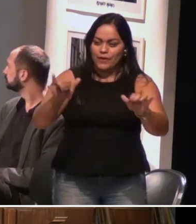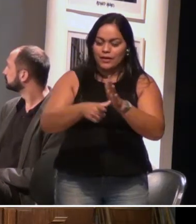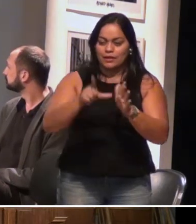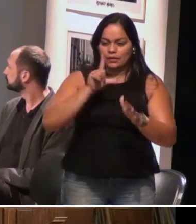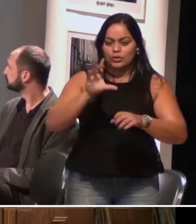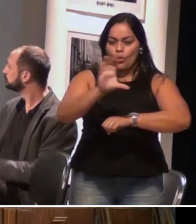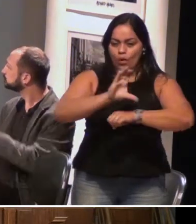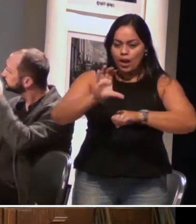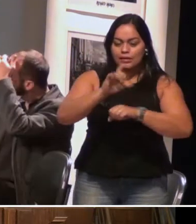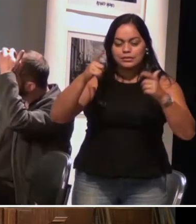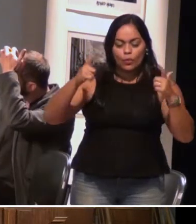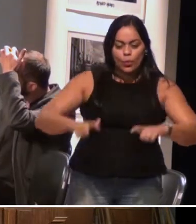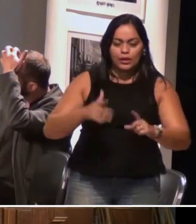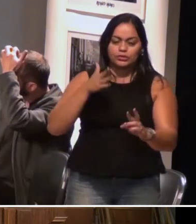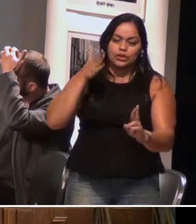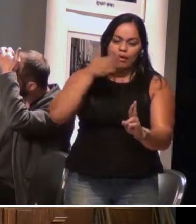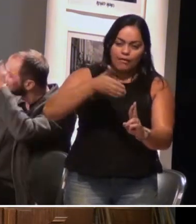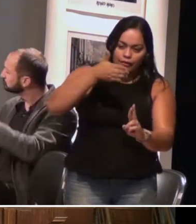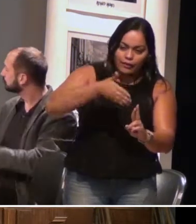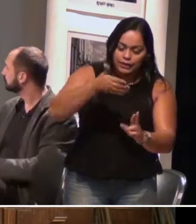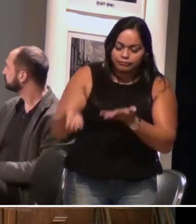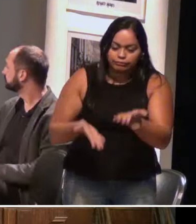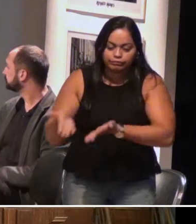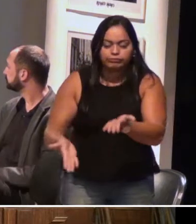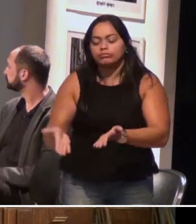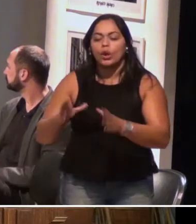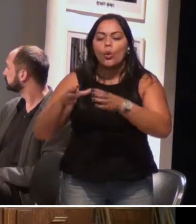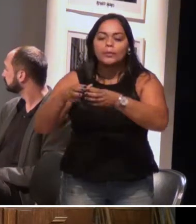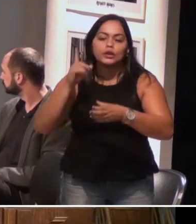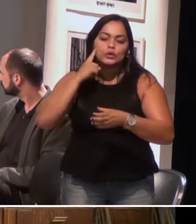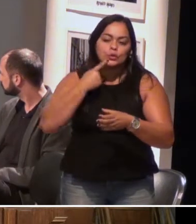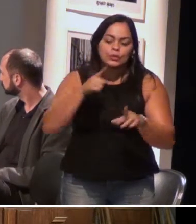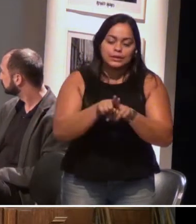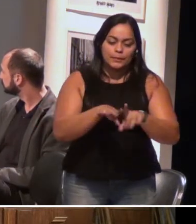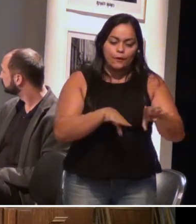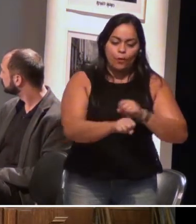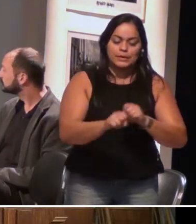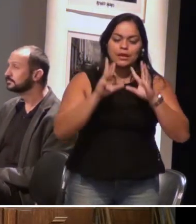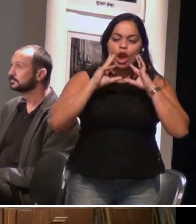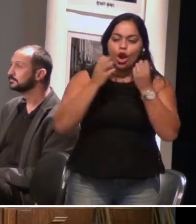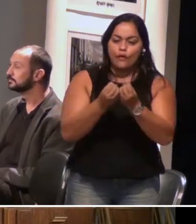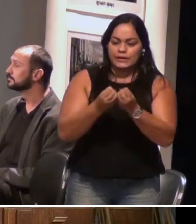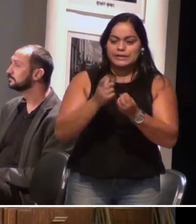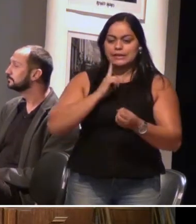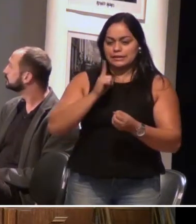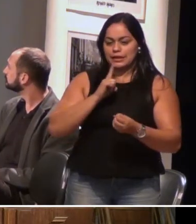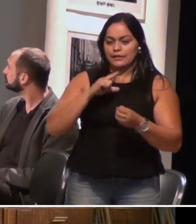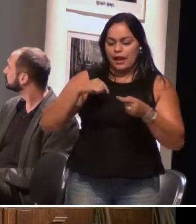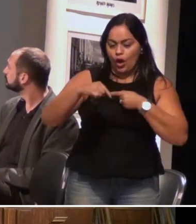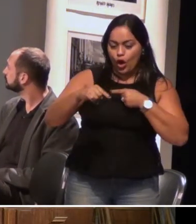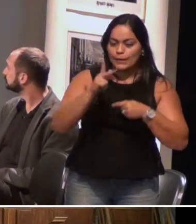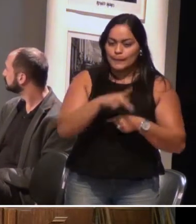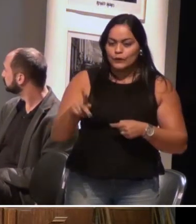o CAIS é um local de referência para atender a comunidade surda e um centro de formação. Essa aqui foi a oficina que a gente sediou esse ano. A